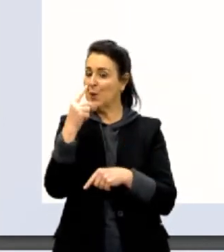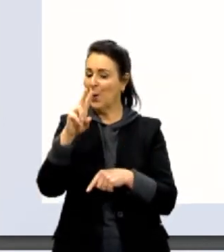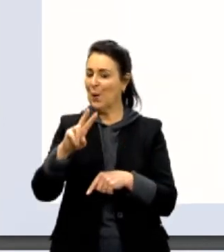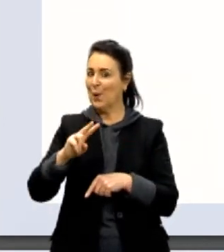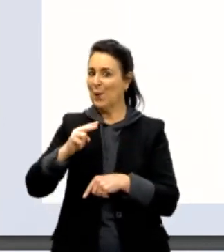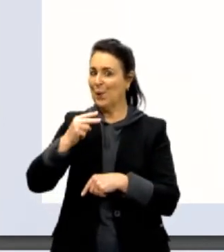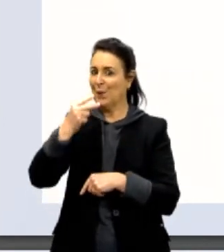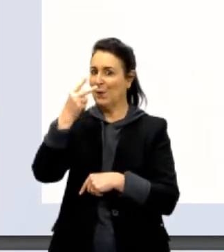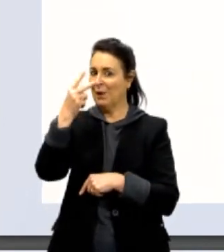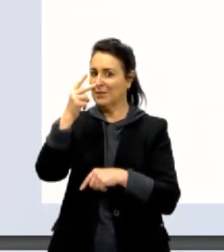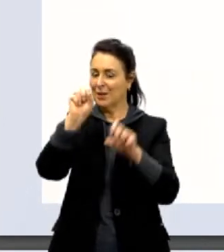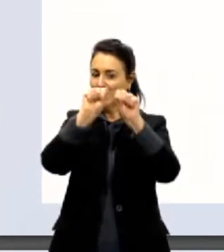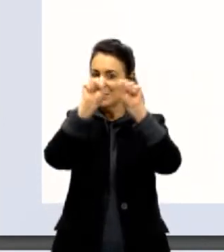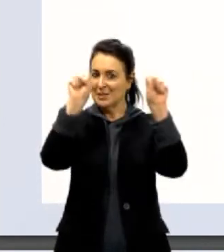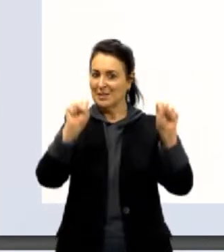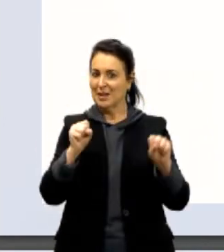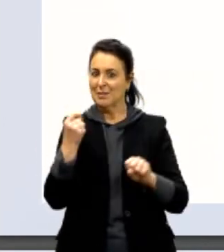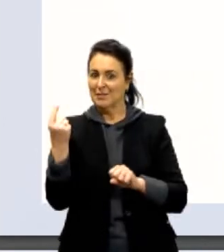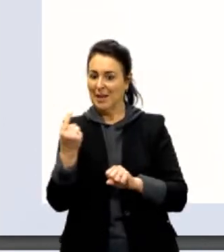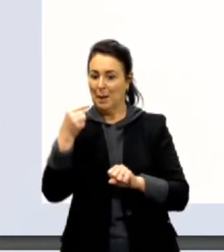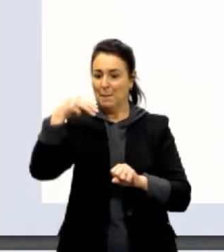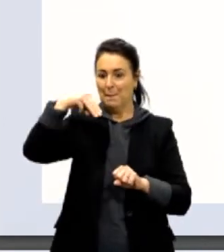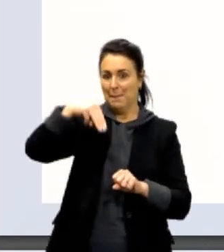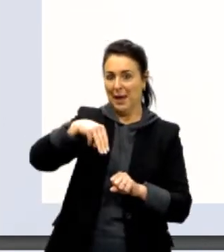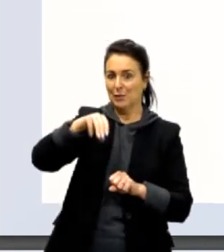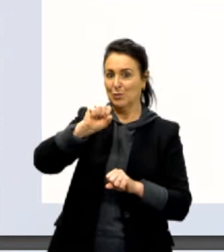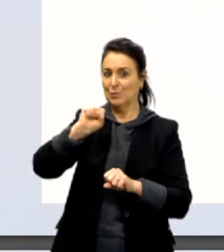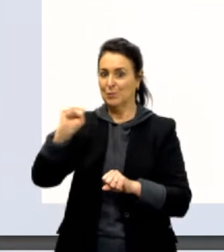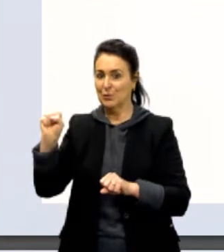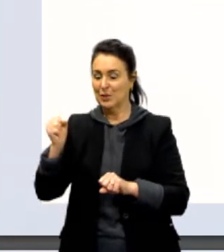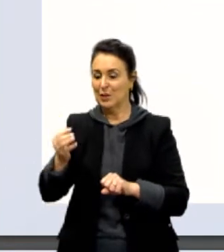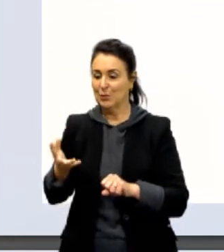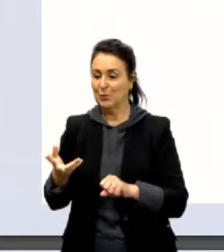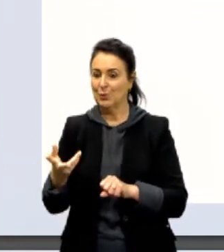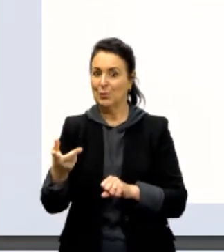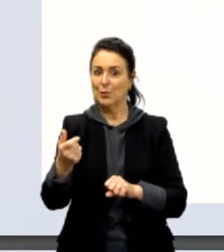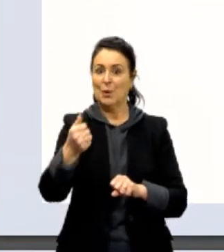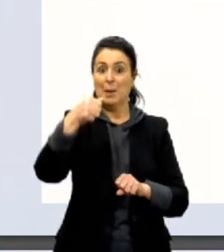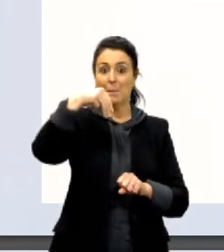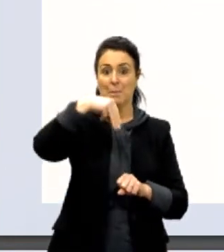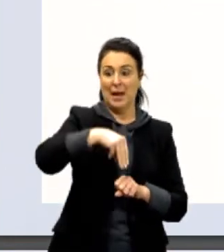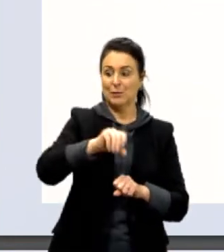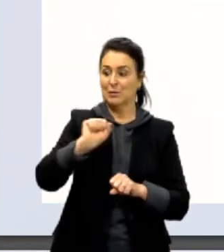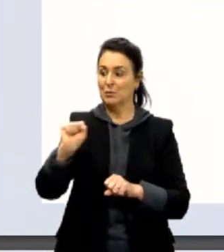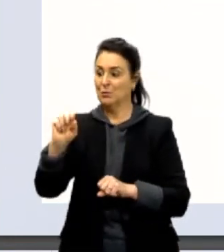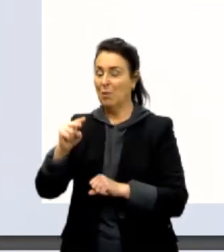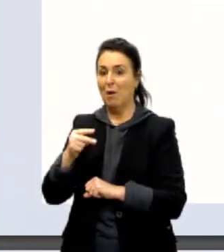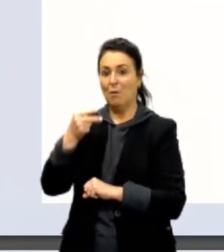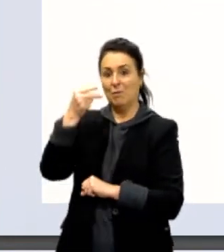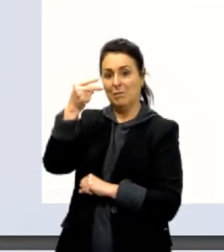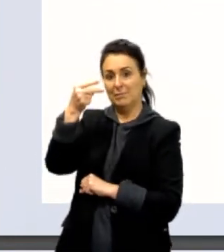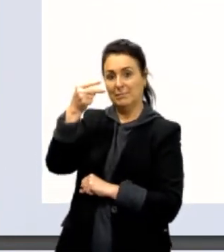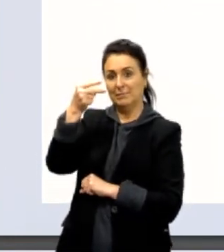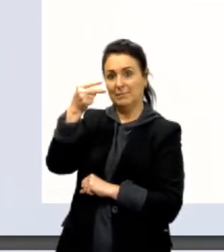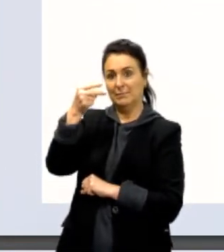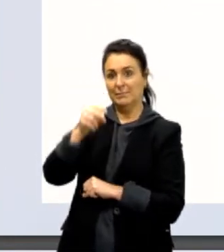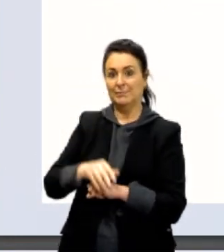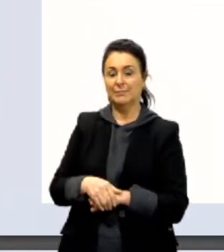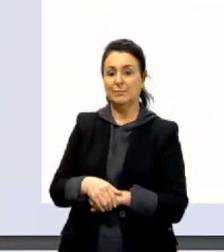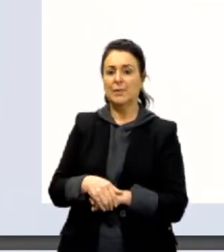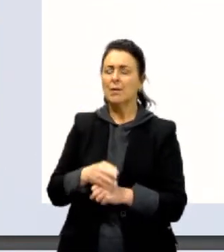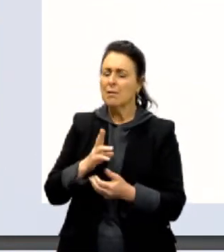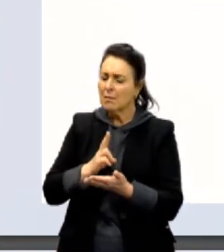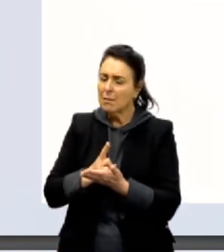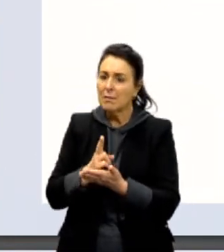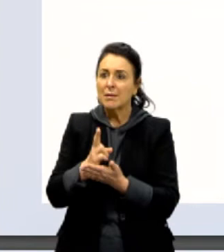no Sistema Internacional de Unidades é um metro por segundo e de aceleração metro por segundo ao quadrado. E assim